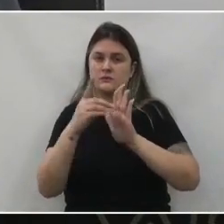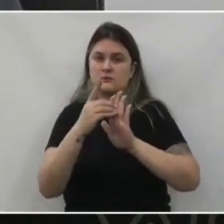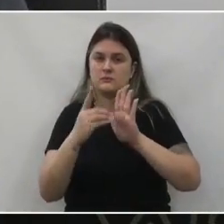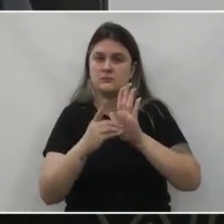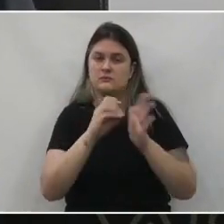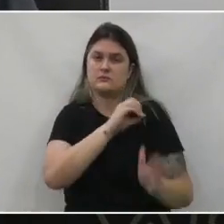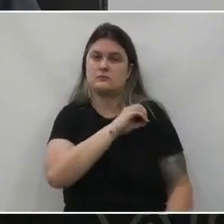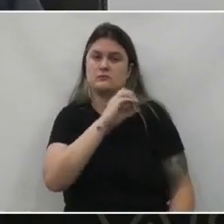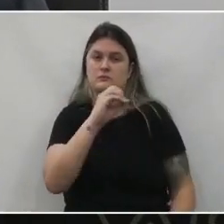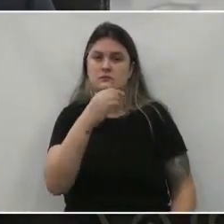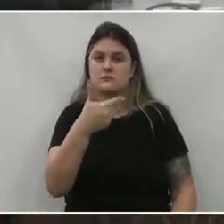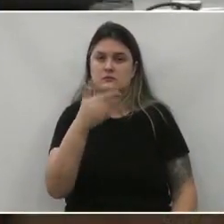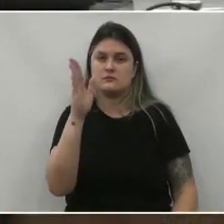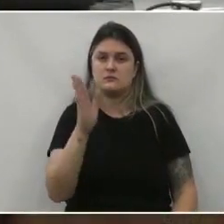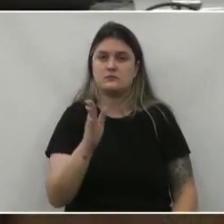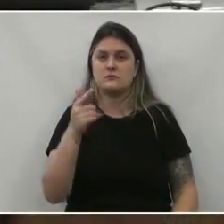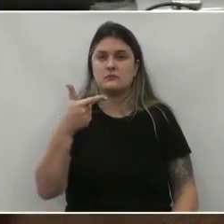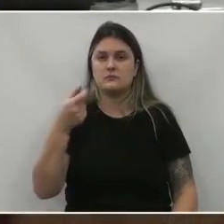2 barra 2020